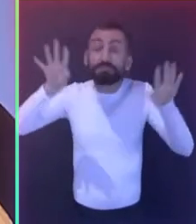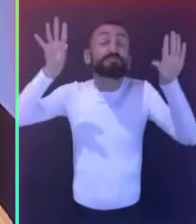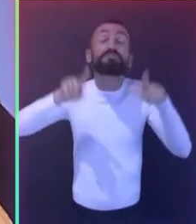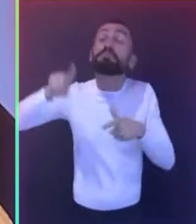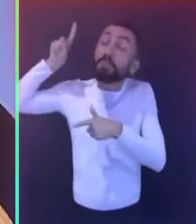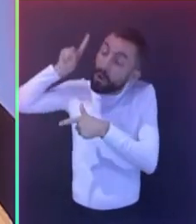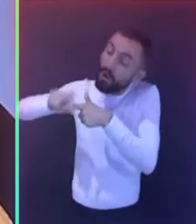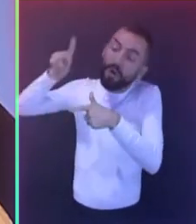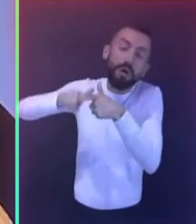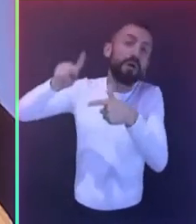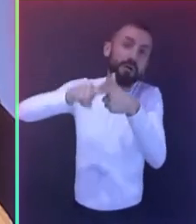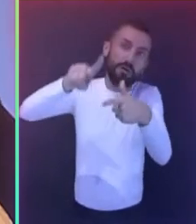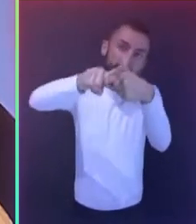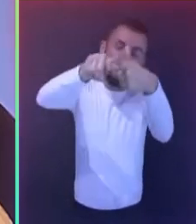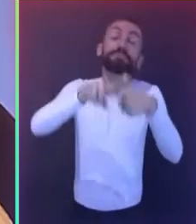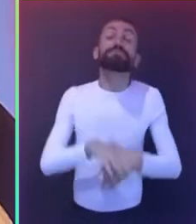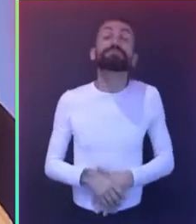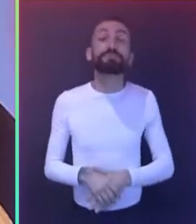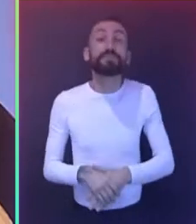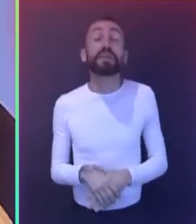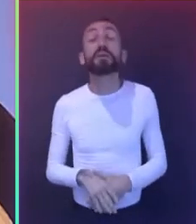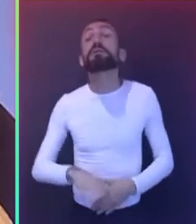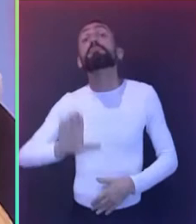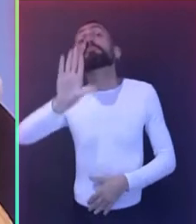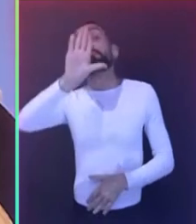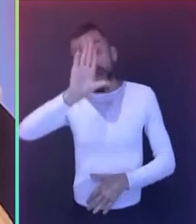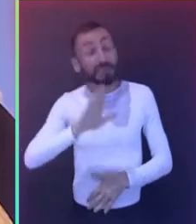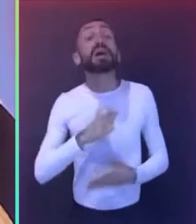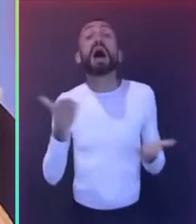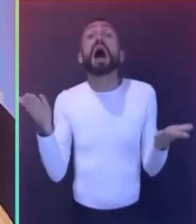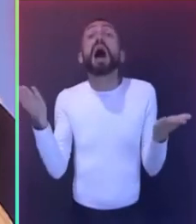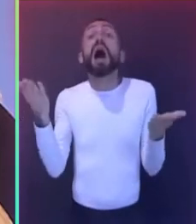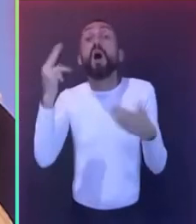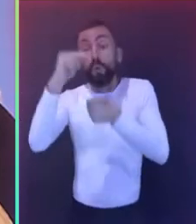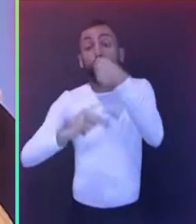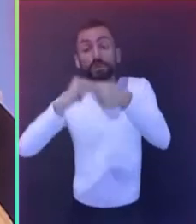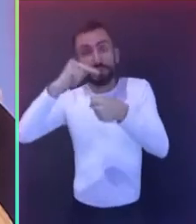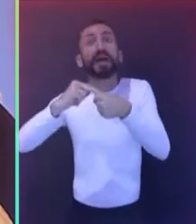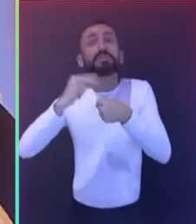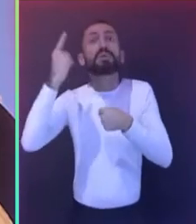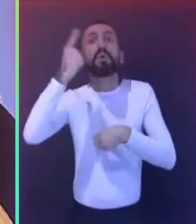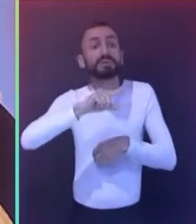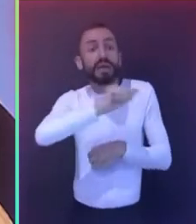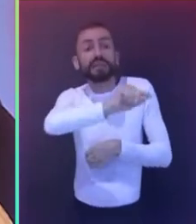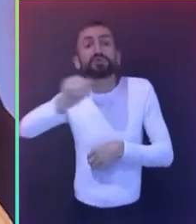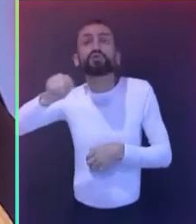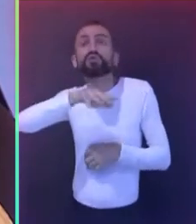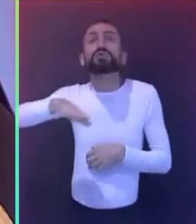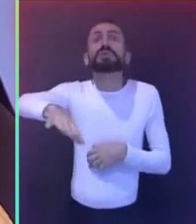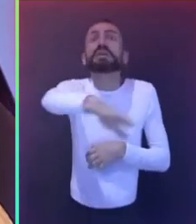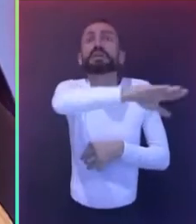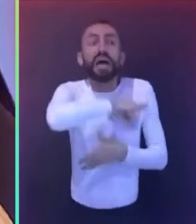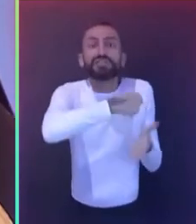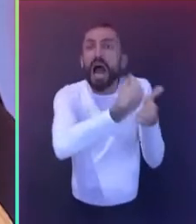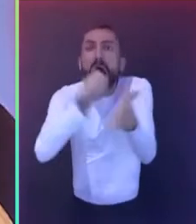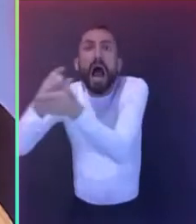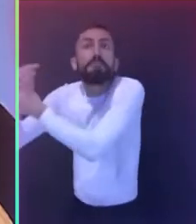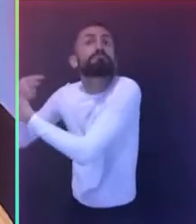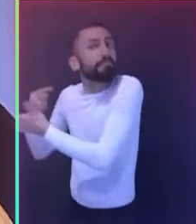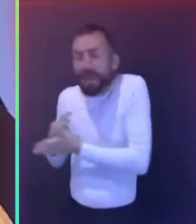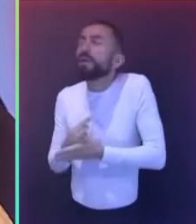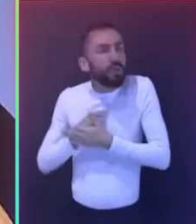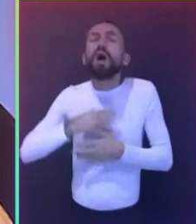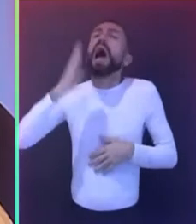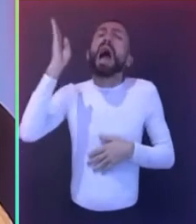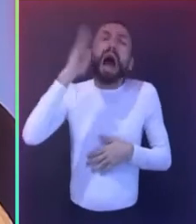trouxe consigo. Não obstante, a Unesp atendeu ao pelo da sociedade e prontamente respondeu com inúmeras